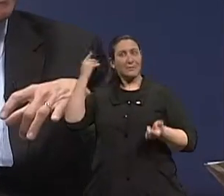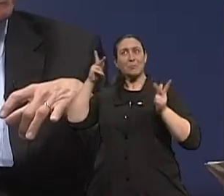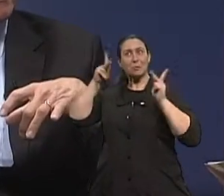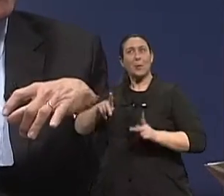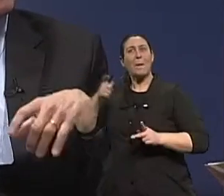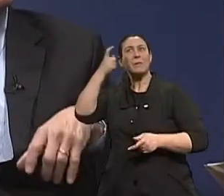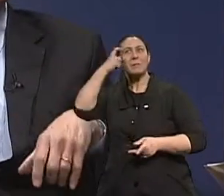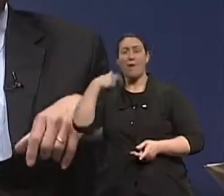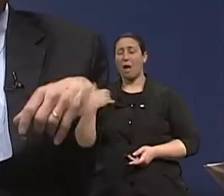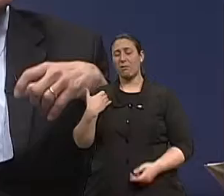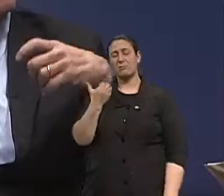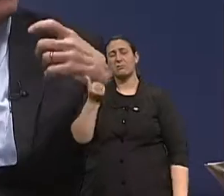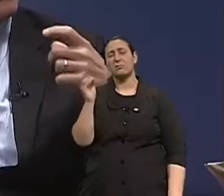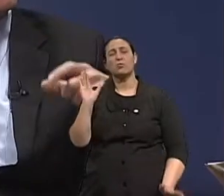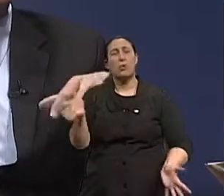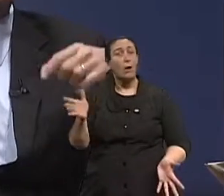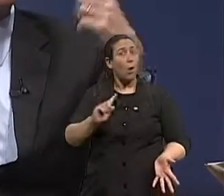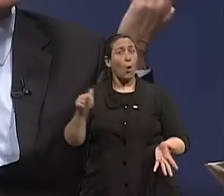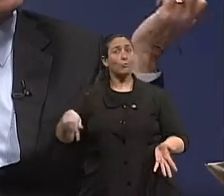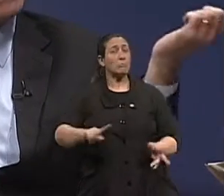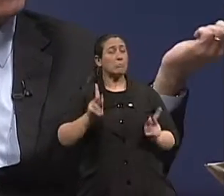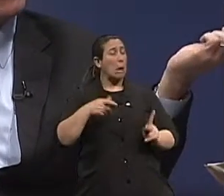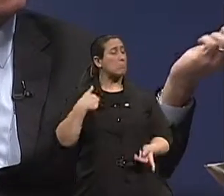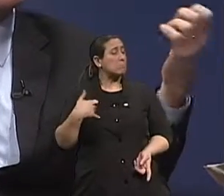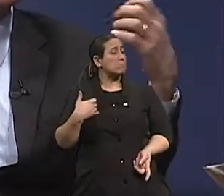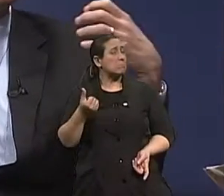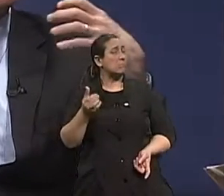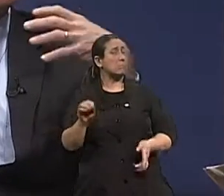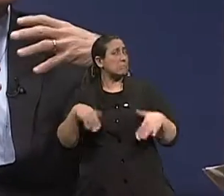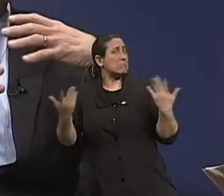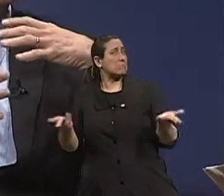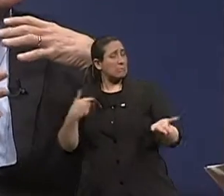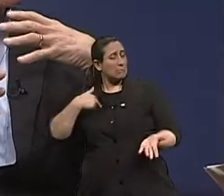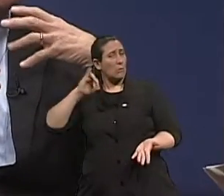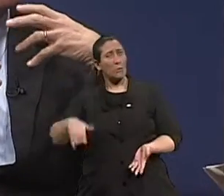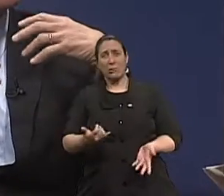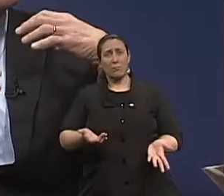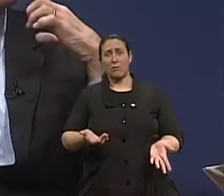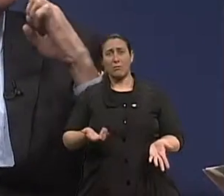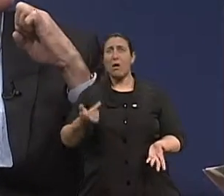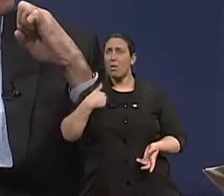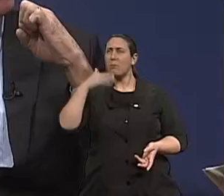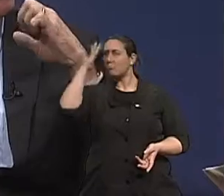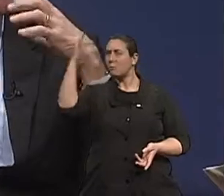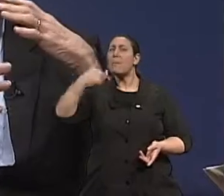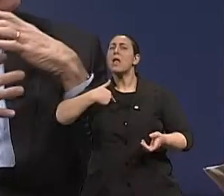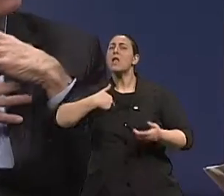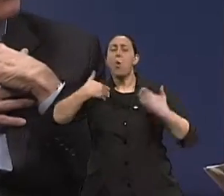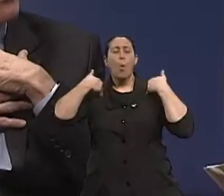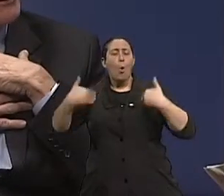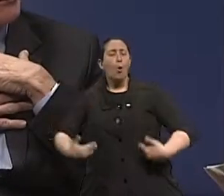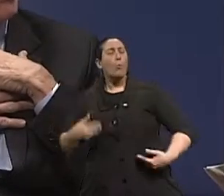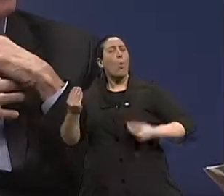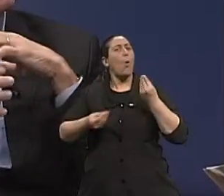cronológica, é porque estão pautando por outras idades. Então, assim, como é que eu estou com 60 do ponto de vista biológico, do